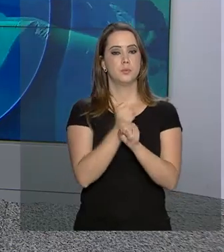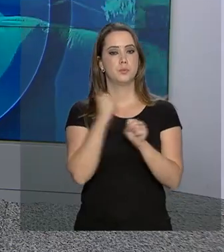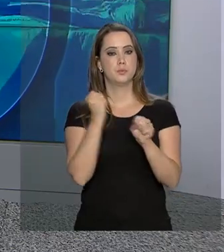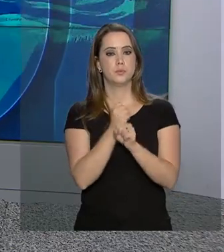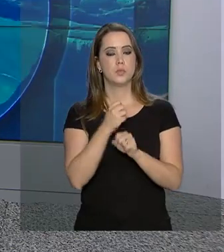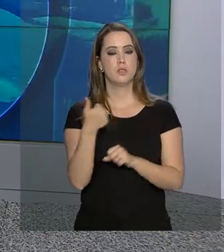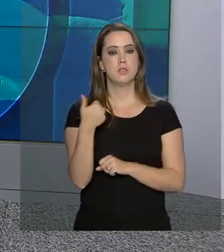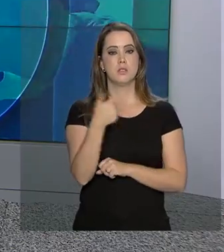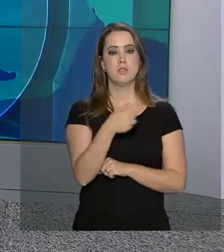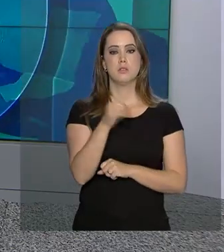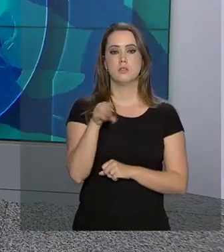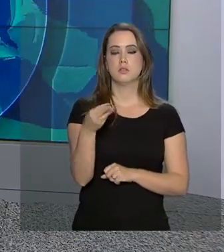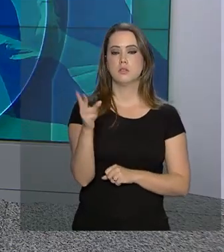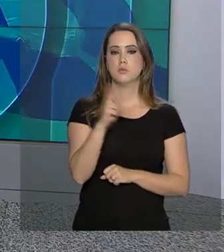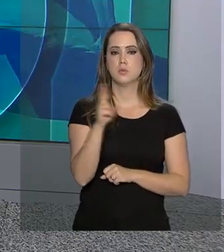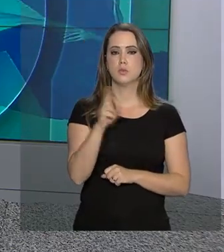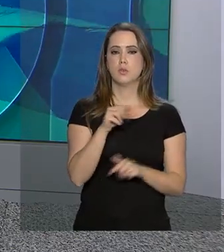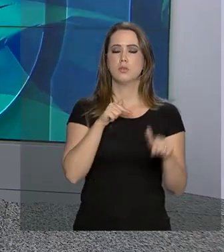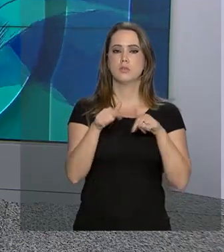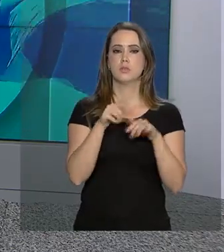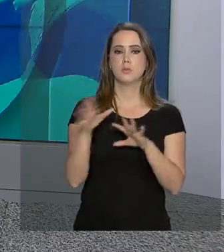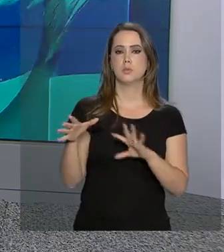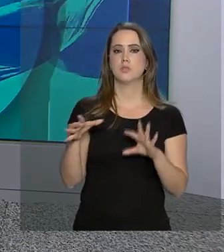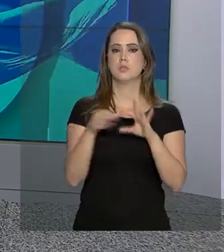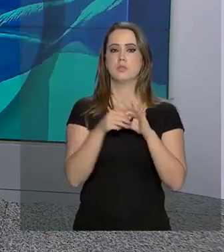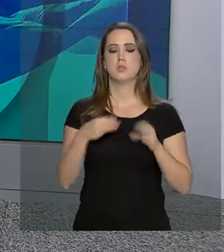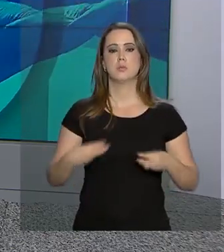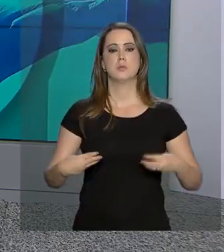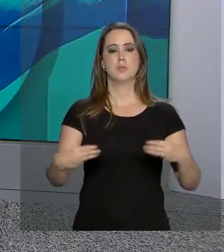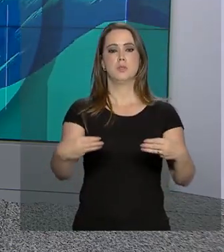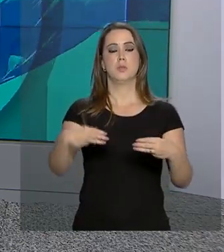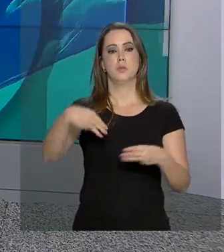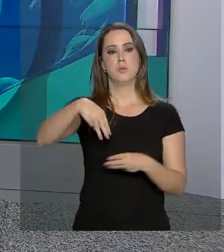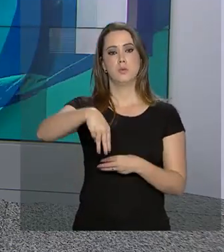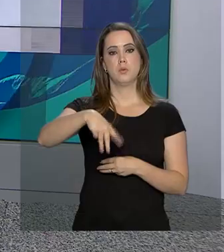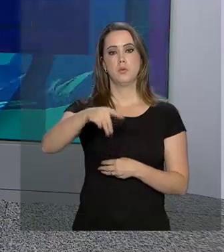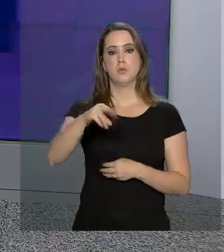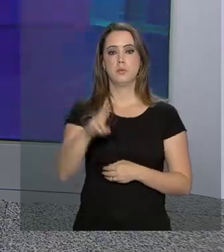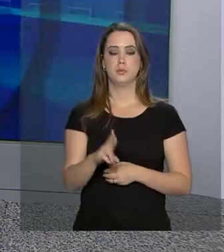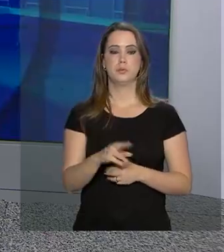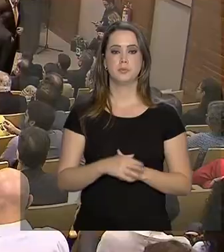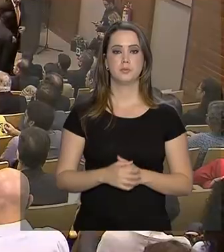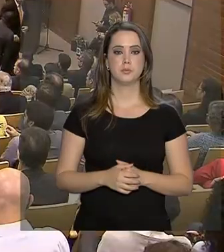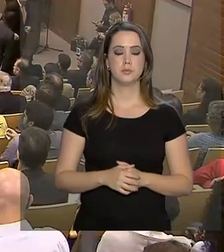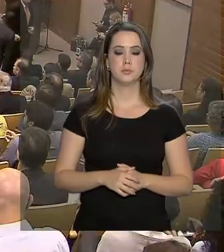milhões de reais em ações coordenadas pelo Ministério do Desenvolvimento Regional.